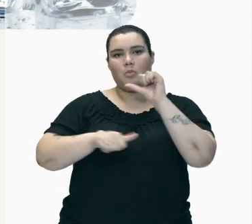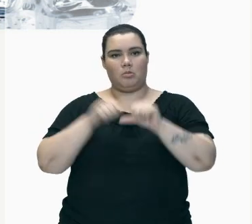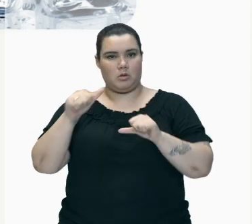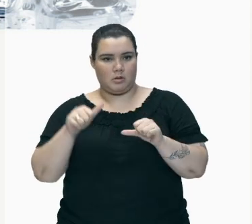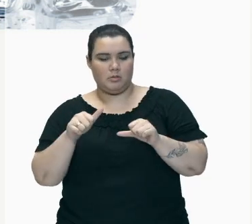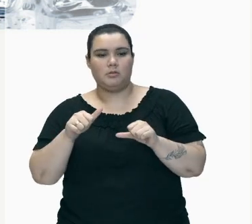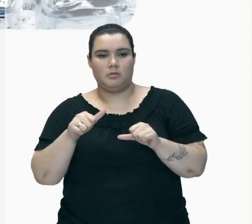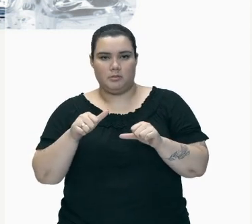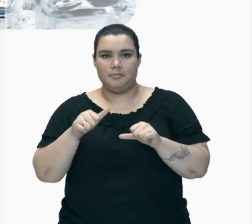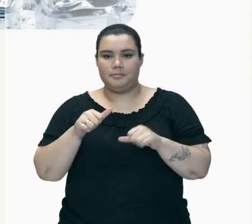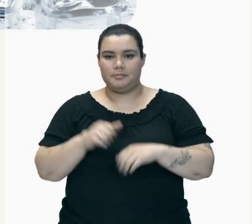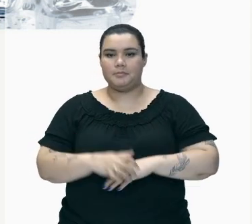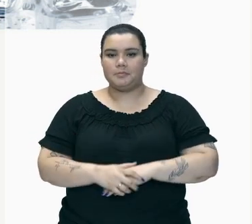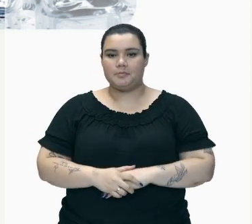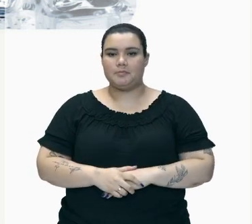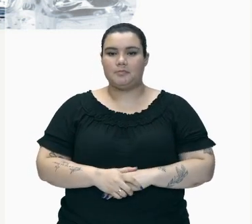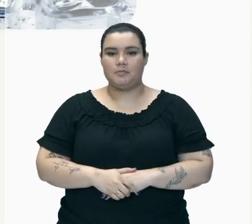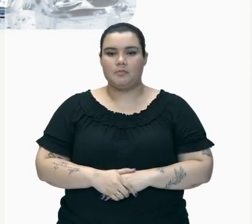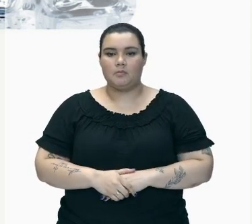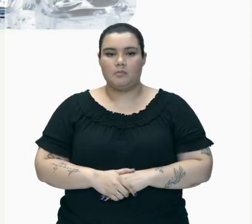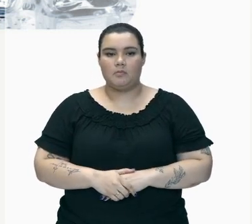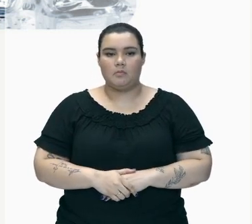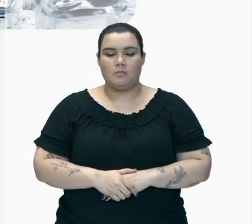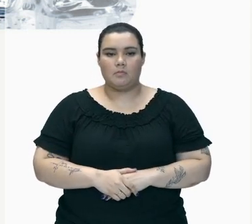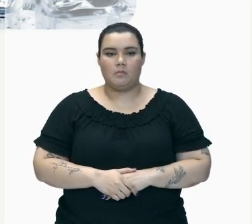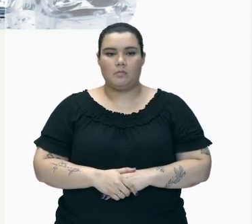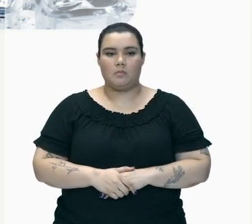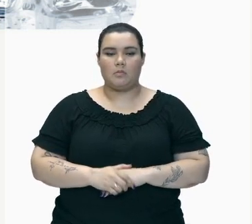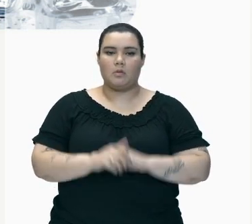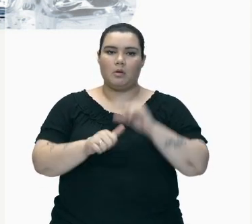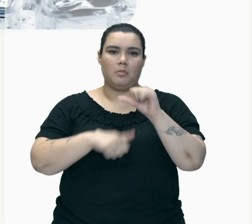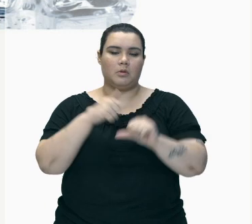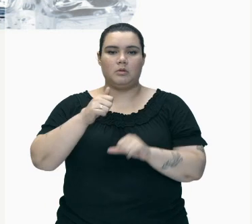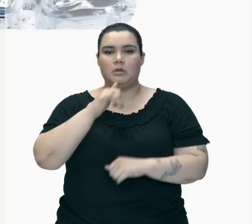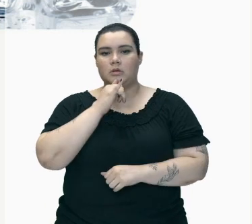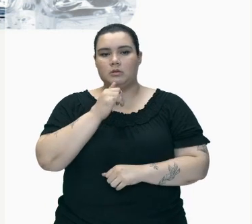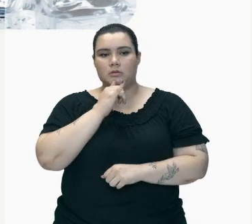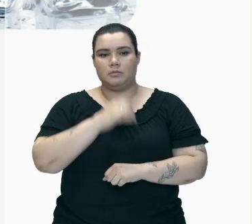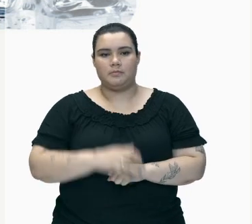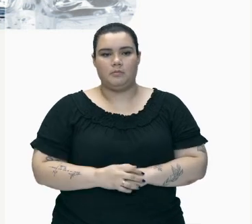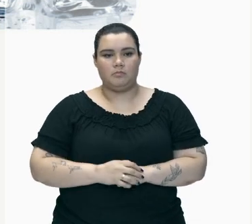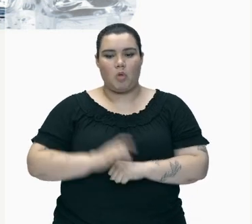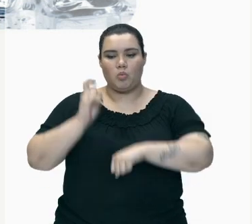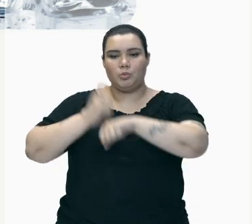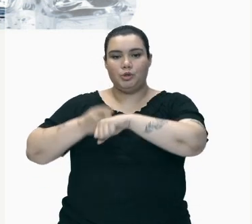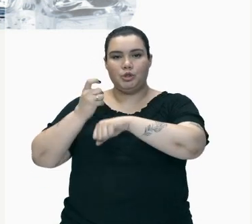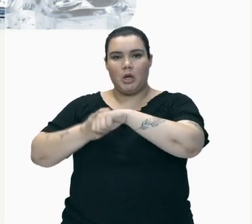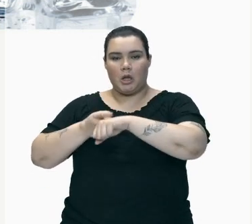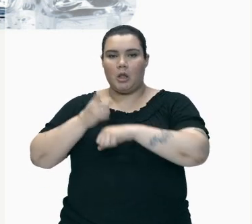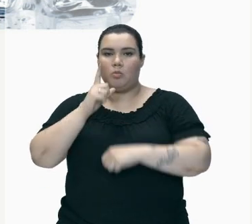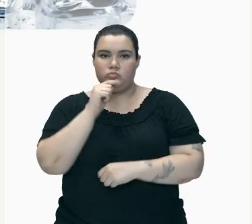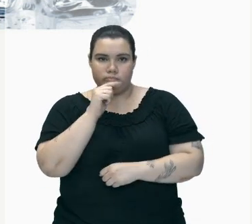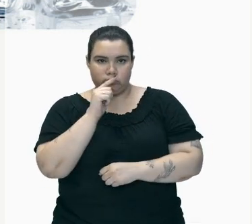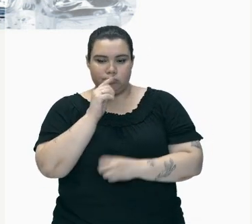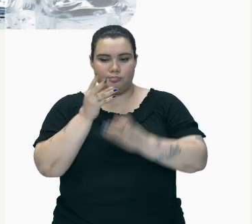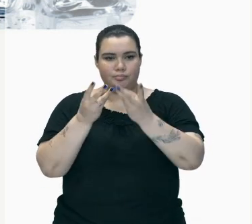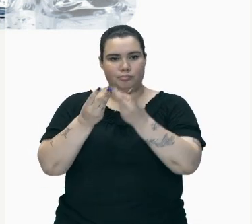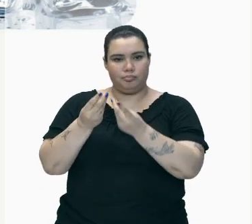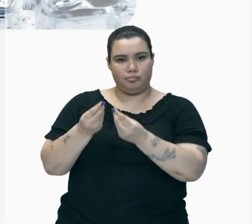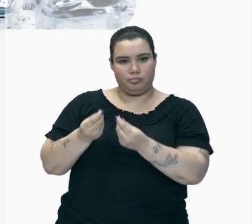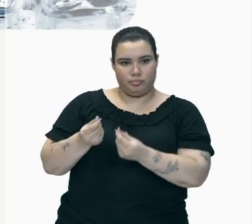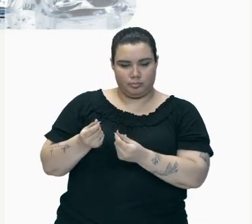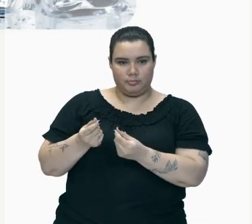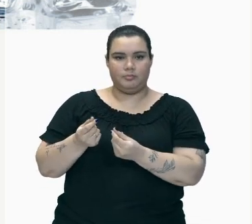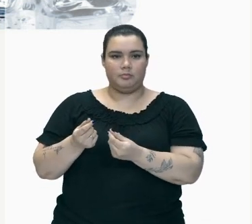material Tá Então essa Transformação No material Pode ser O derretimento De um gelo Que é a